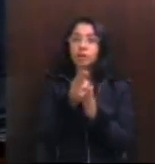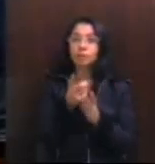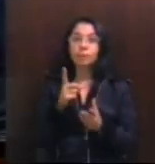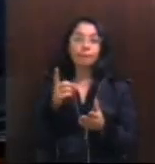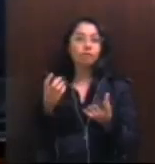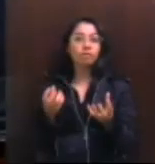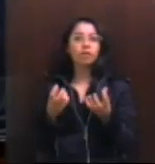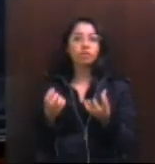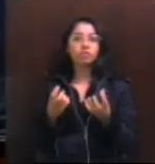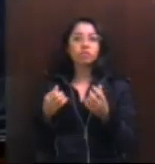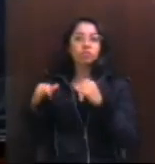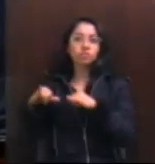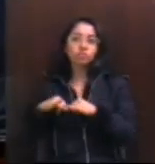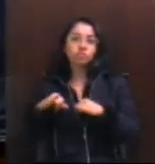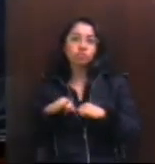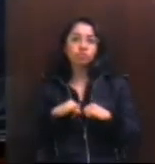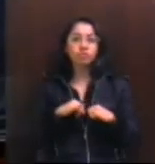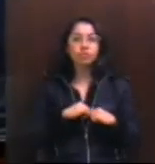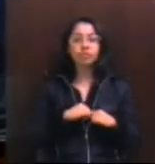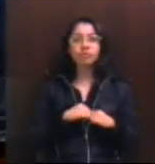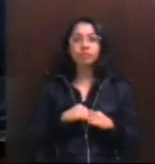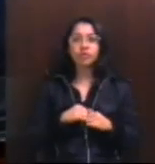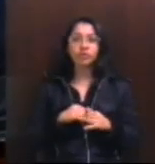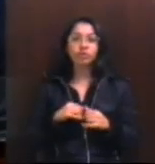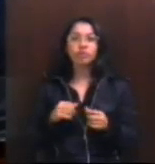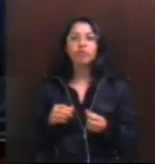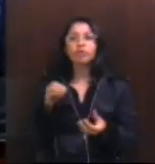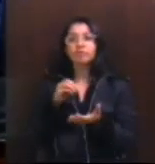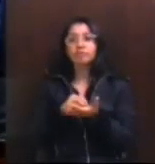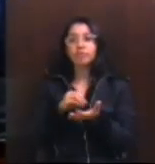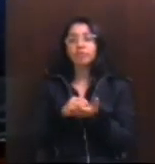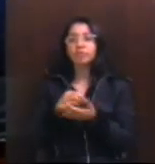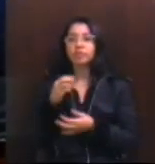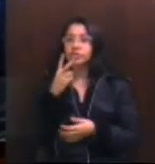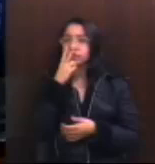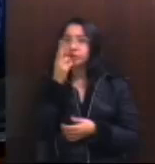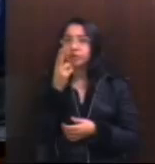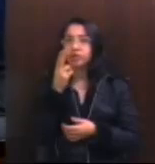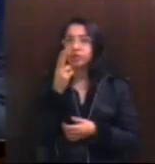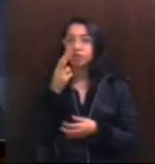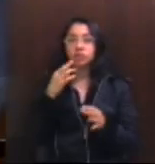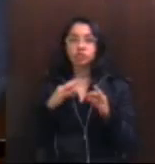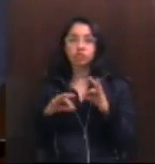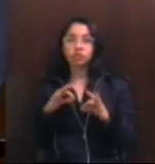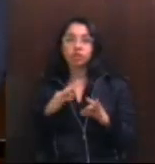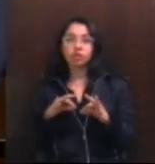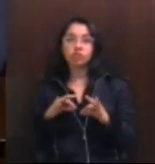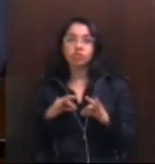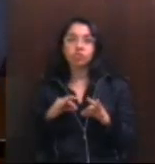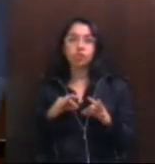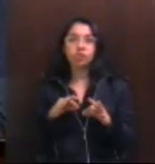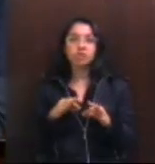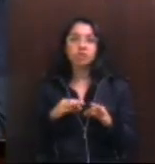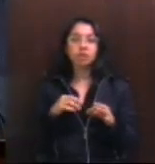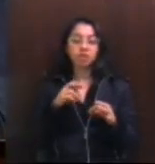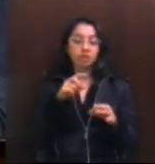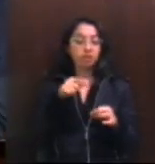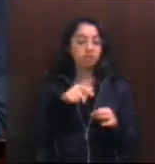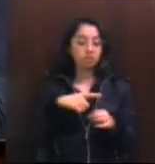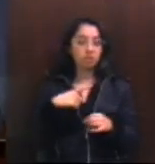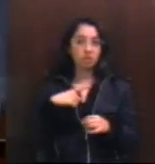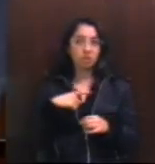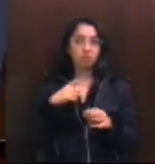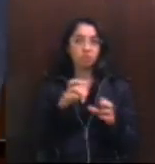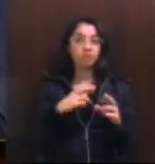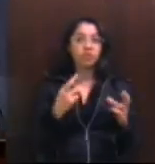sofram com a desigualdade, deputado Pedro, de organizações que estão situadas num determinado território mais rico